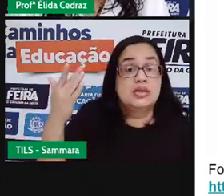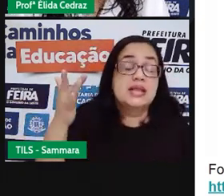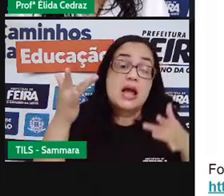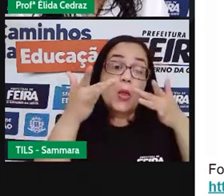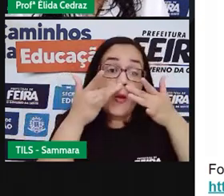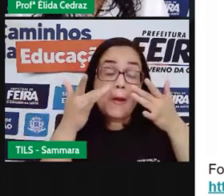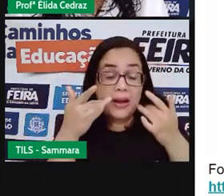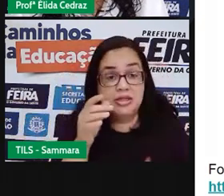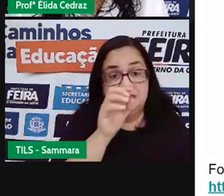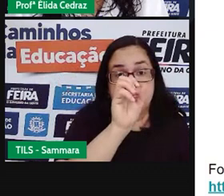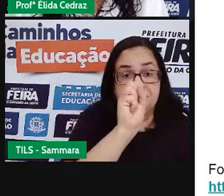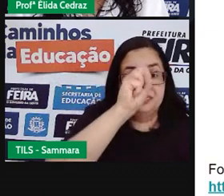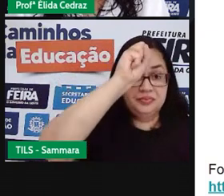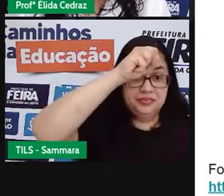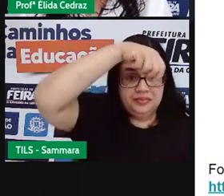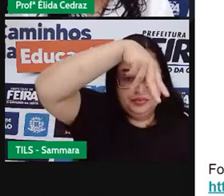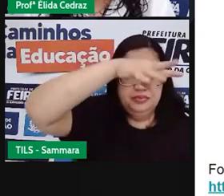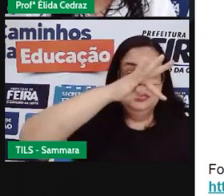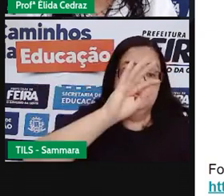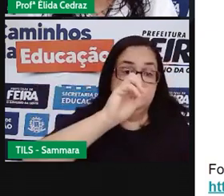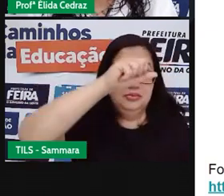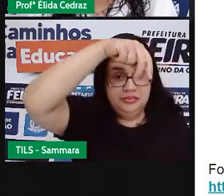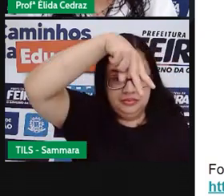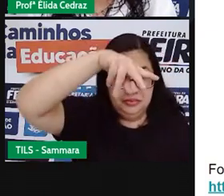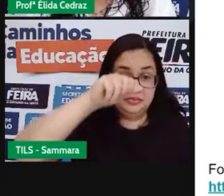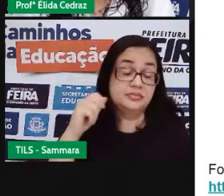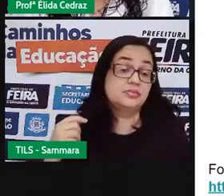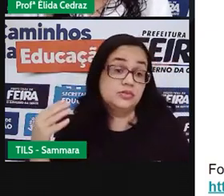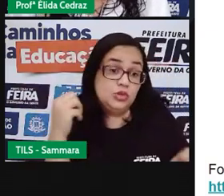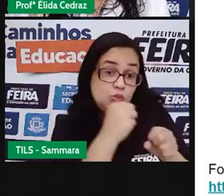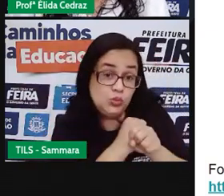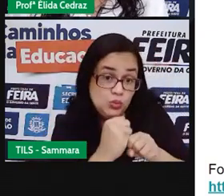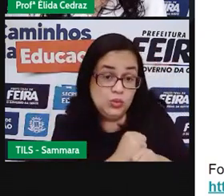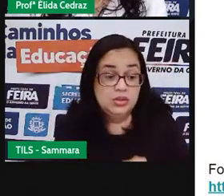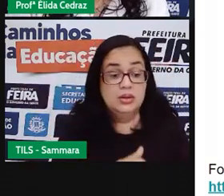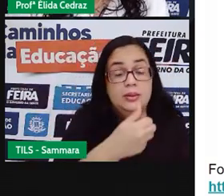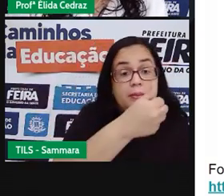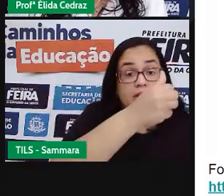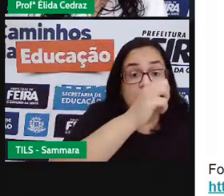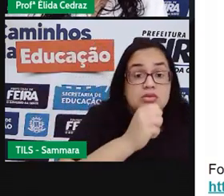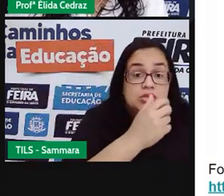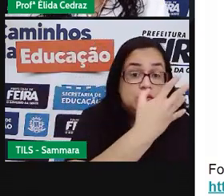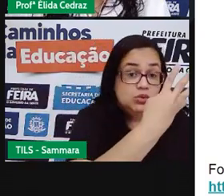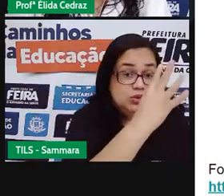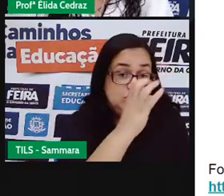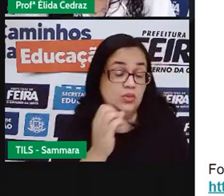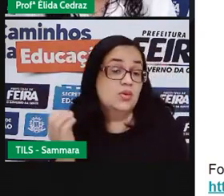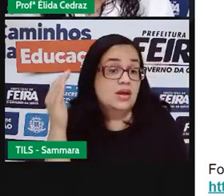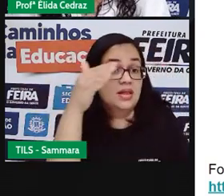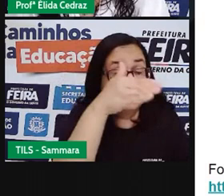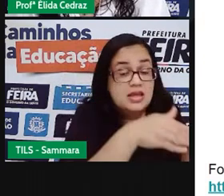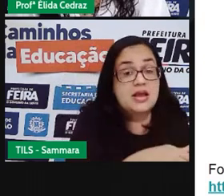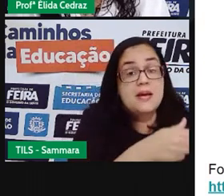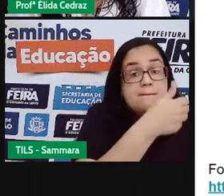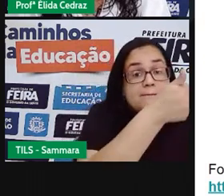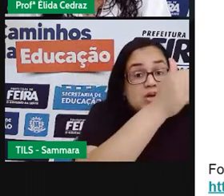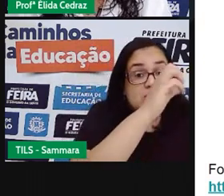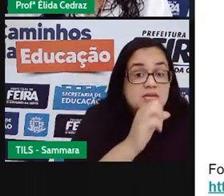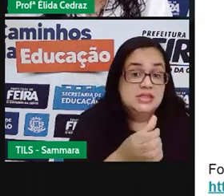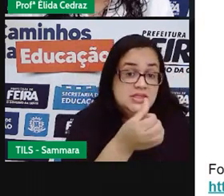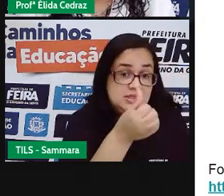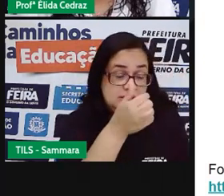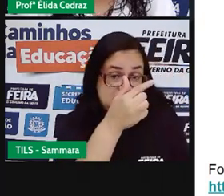antigo Teatro Santana e entre os anos de 1948 e 1977,